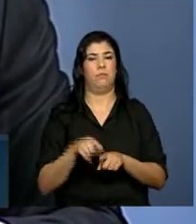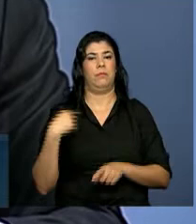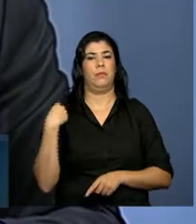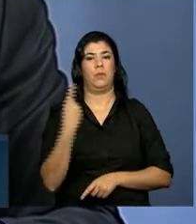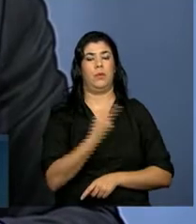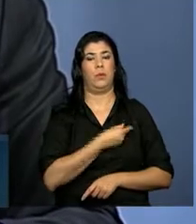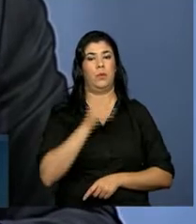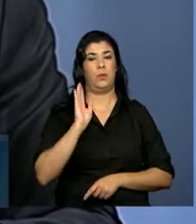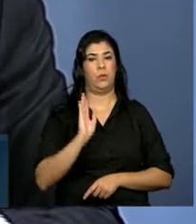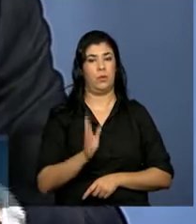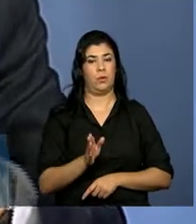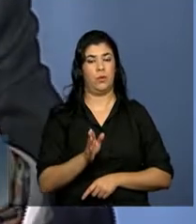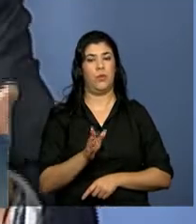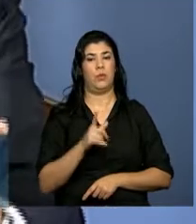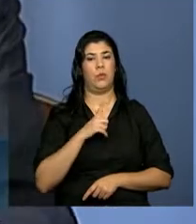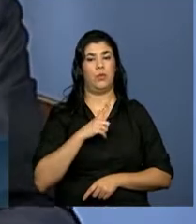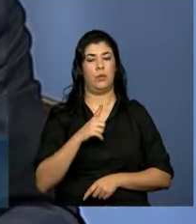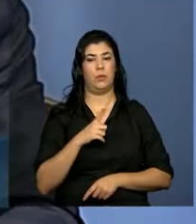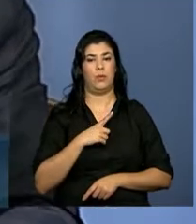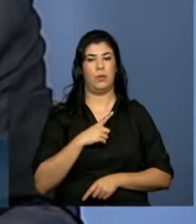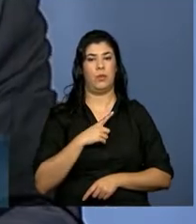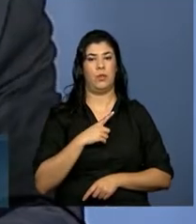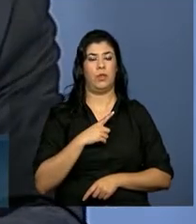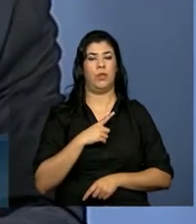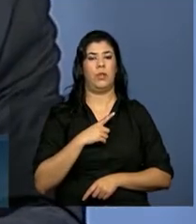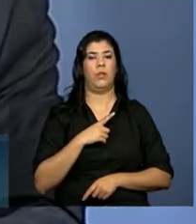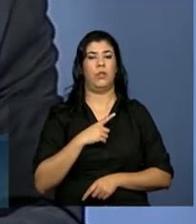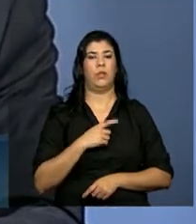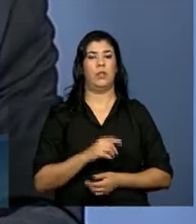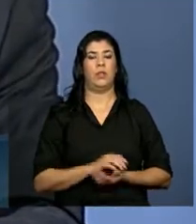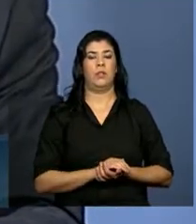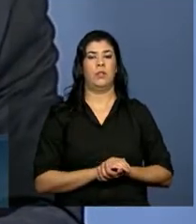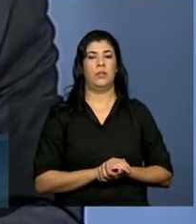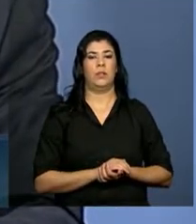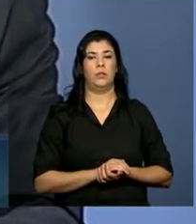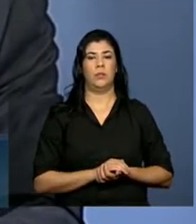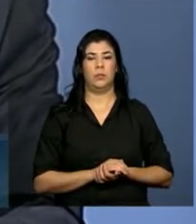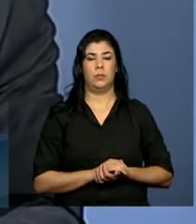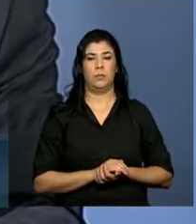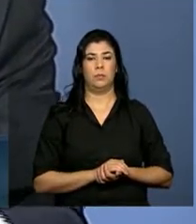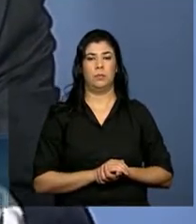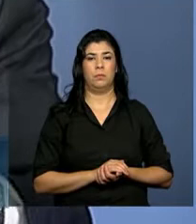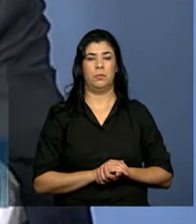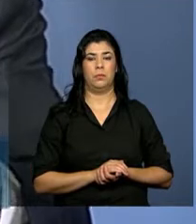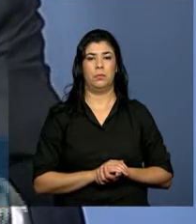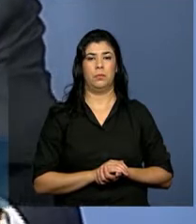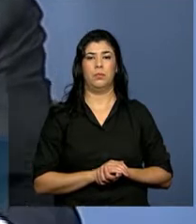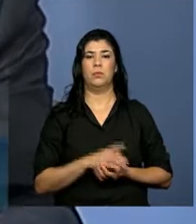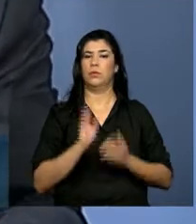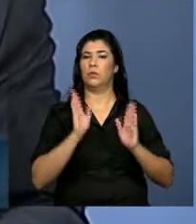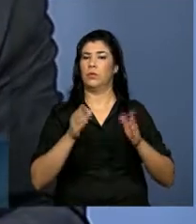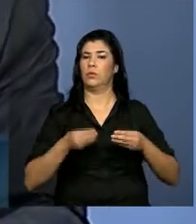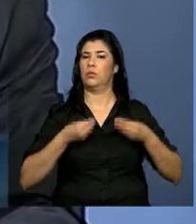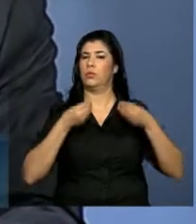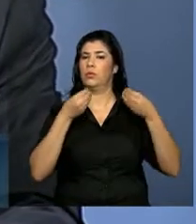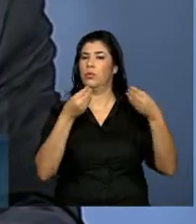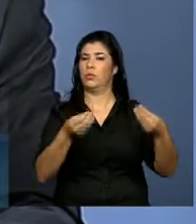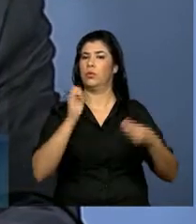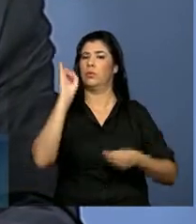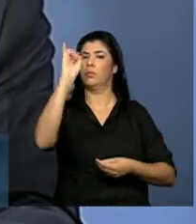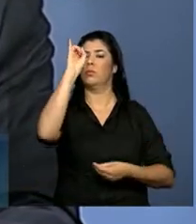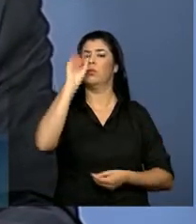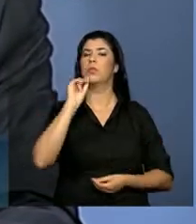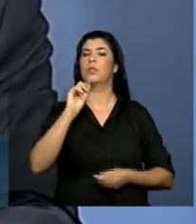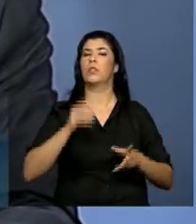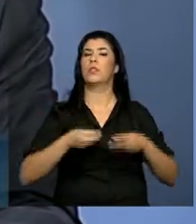Nós, além disso, tivemos uma entrega importante, que